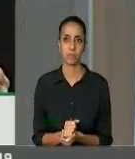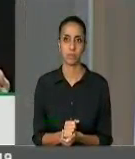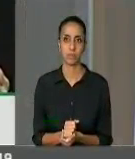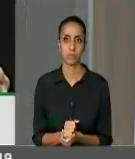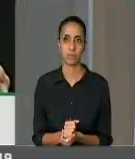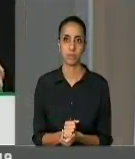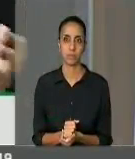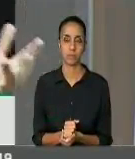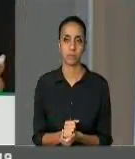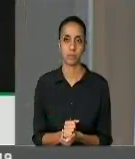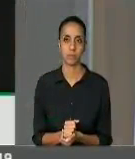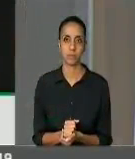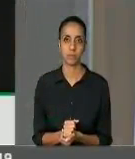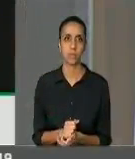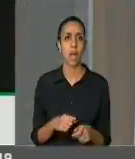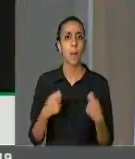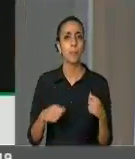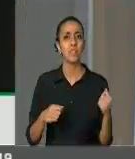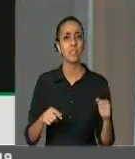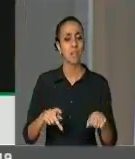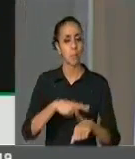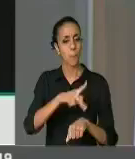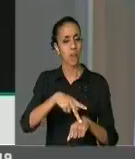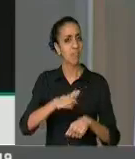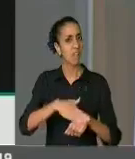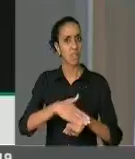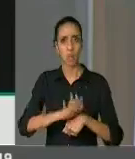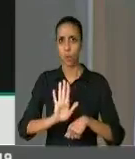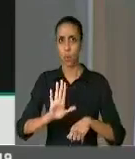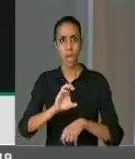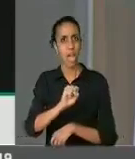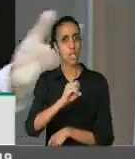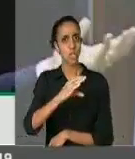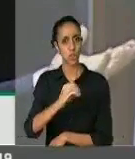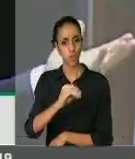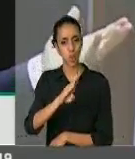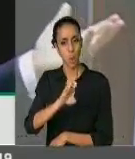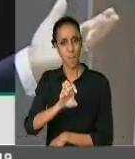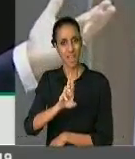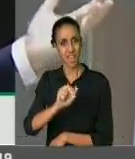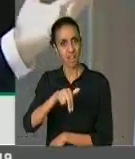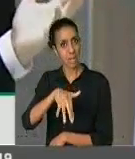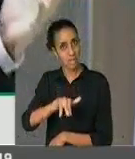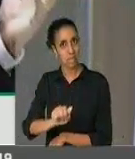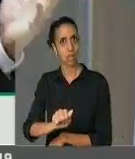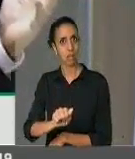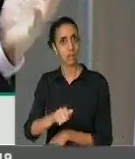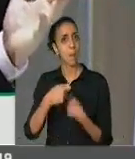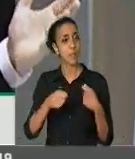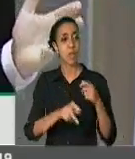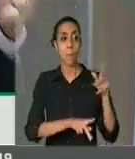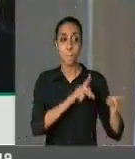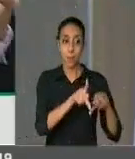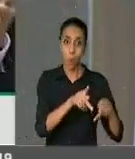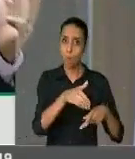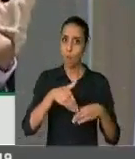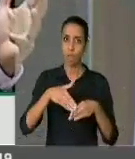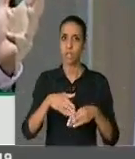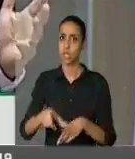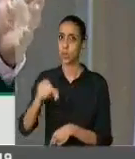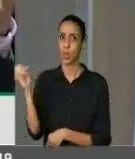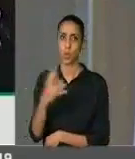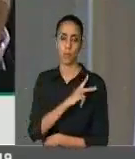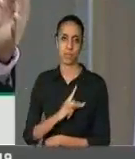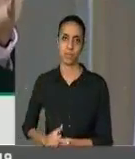resgatar a soberania do nosso país, a nossa democracia, que não seja a eleição direta. A praça